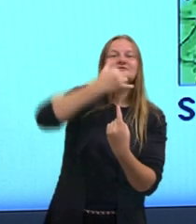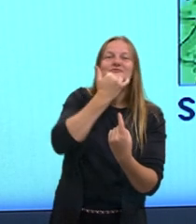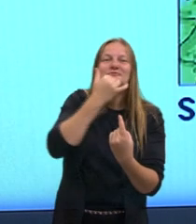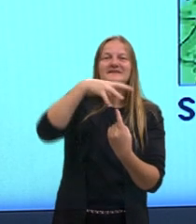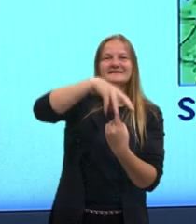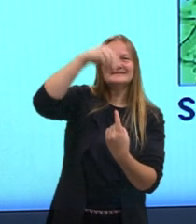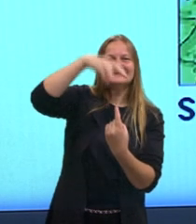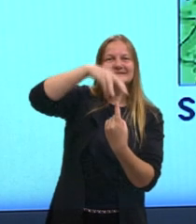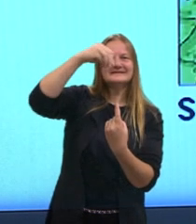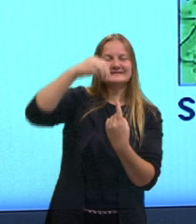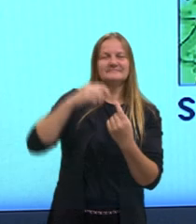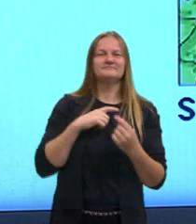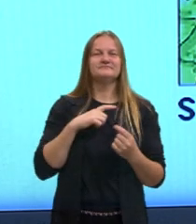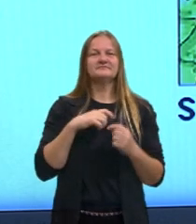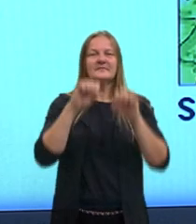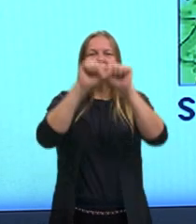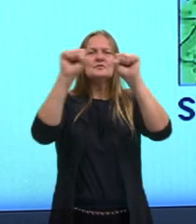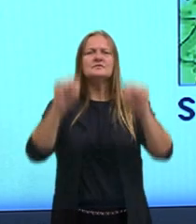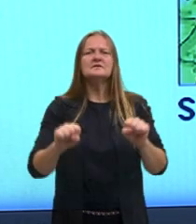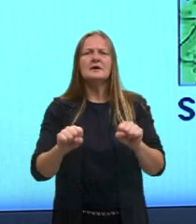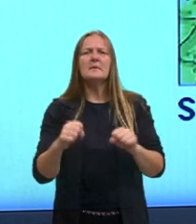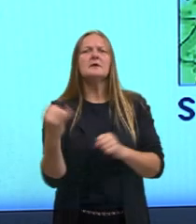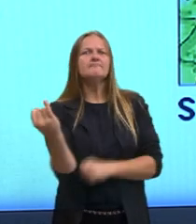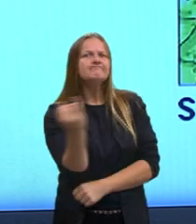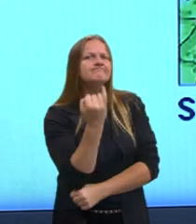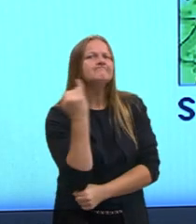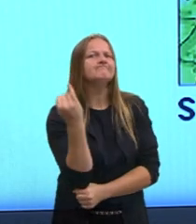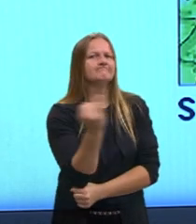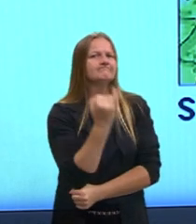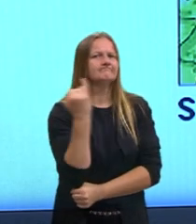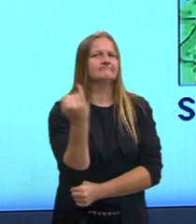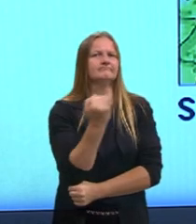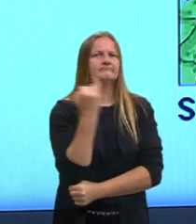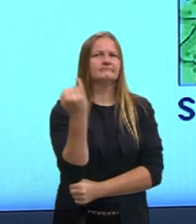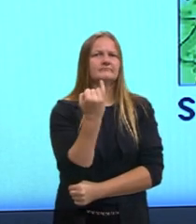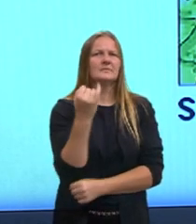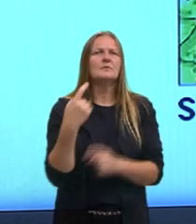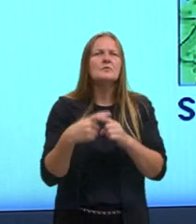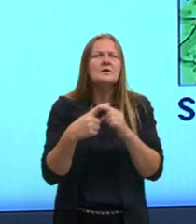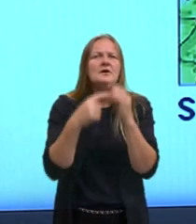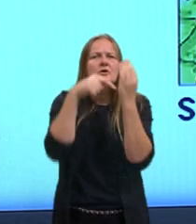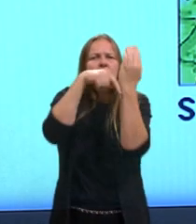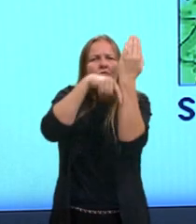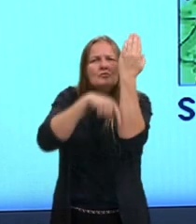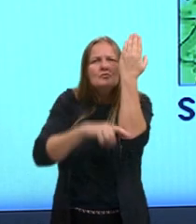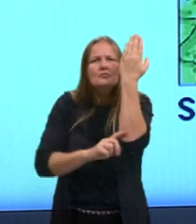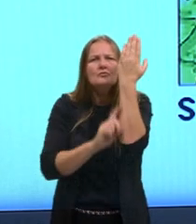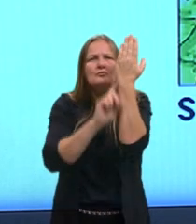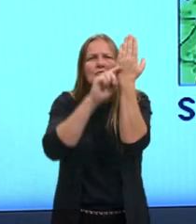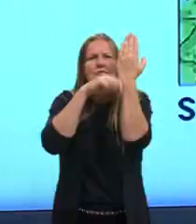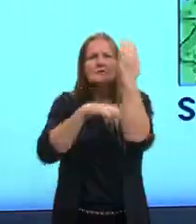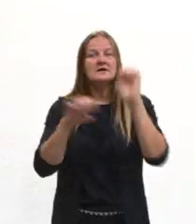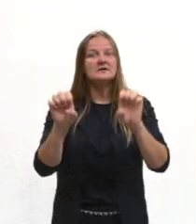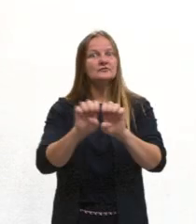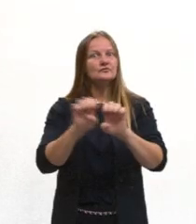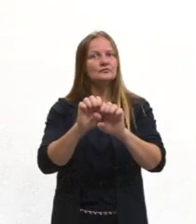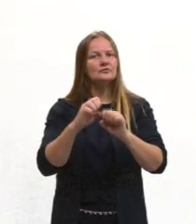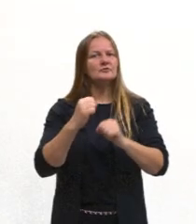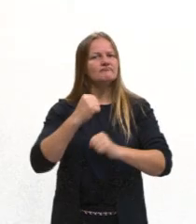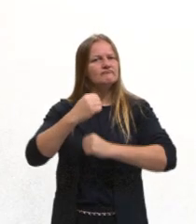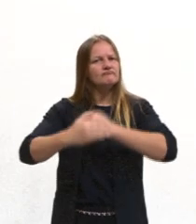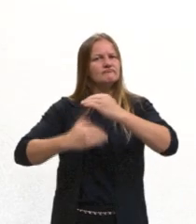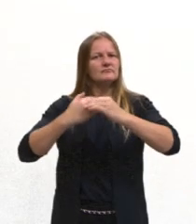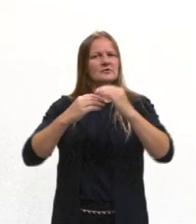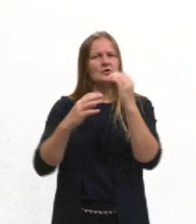que é um sistema, como diz a palavra fundamental, por quê? Porque ele está atuando na estrutura da planta, no